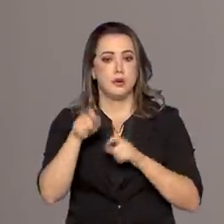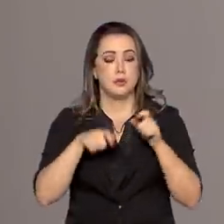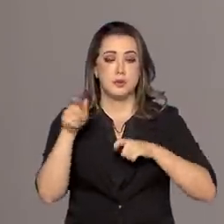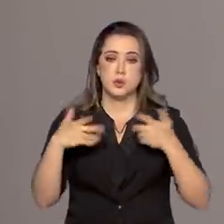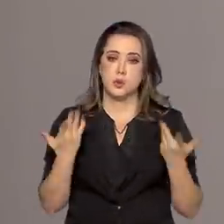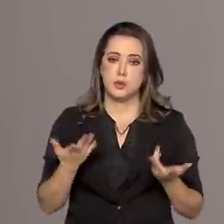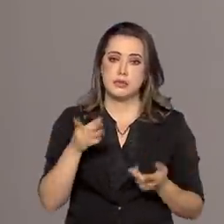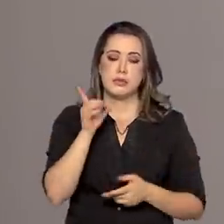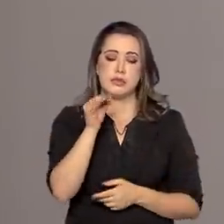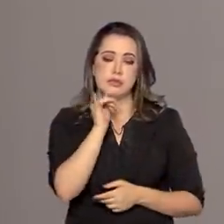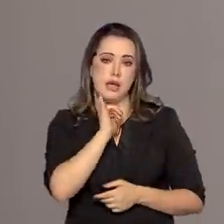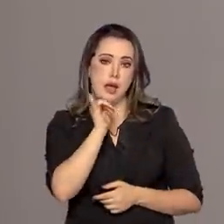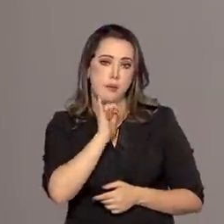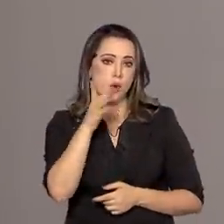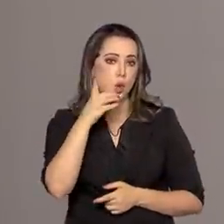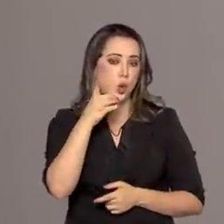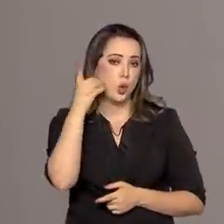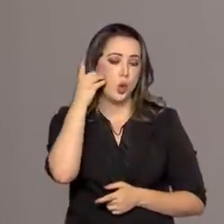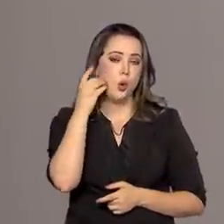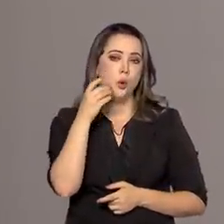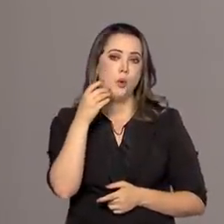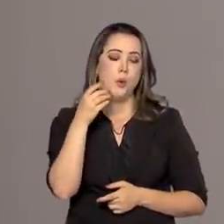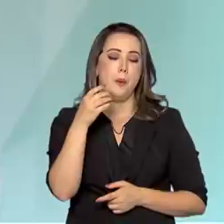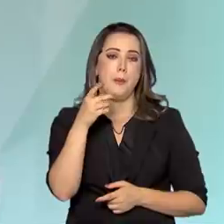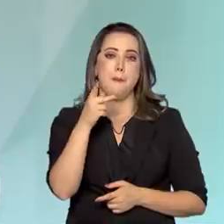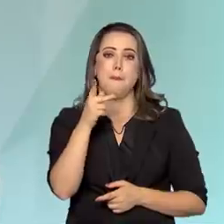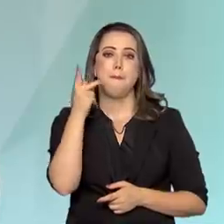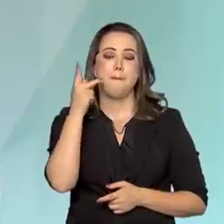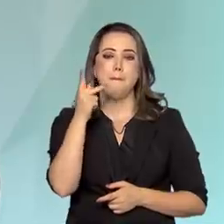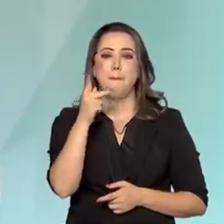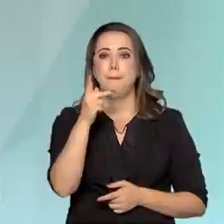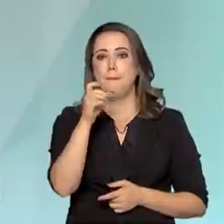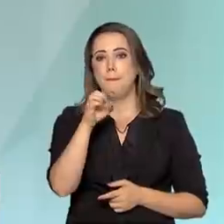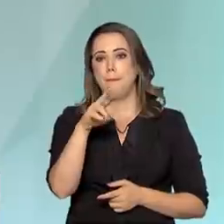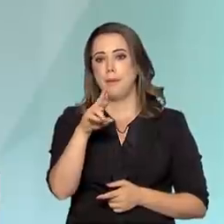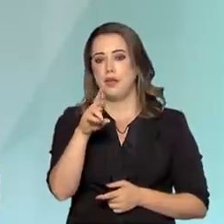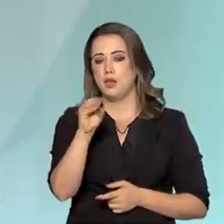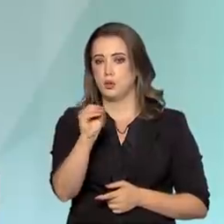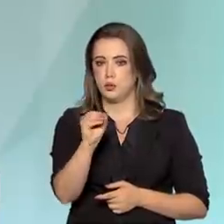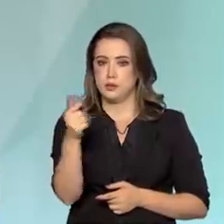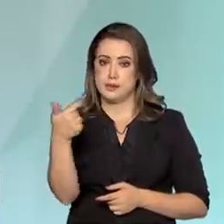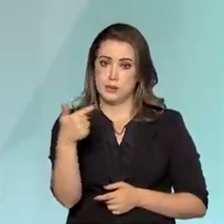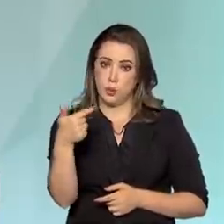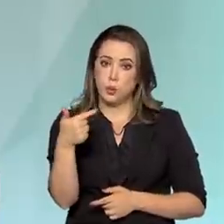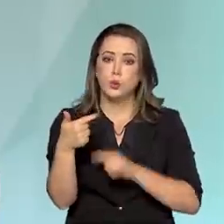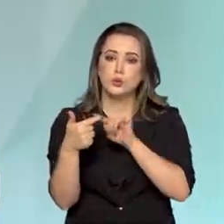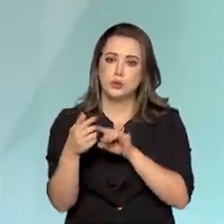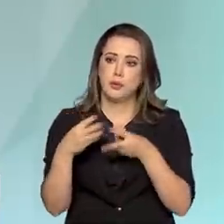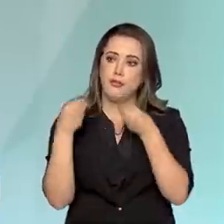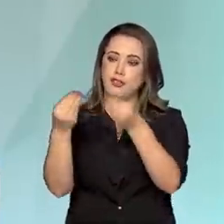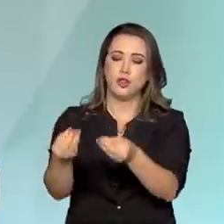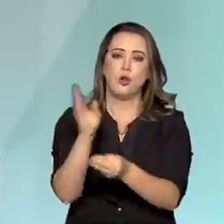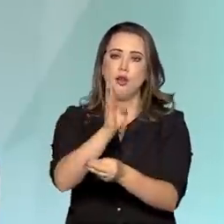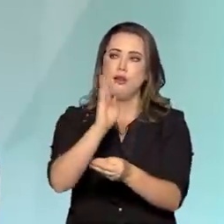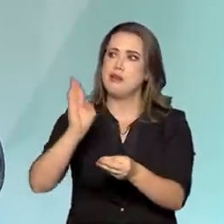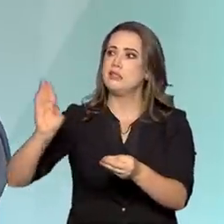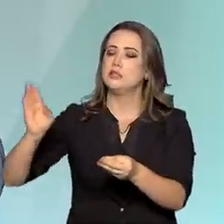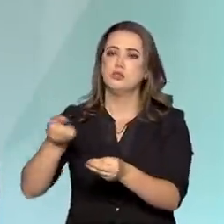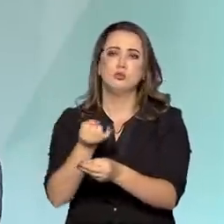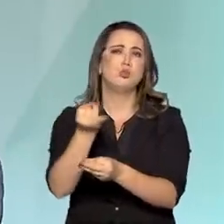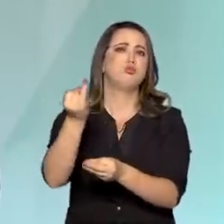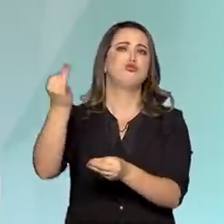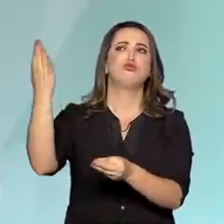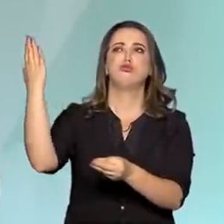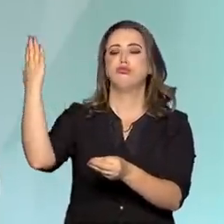E, por exemplo, Dom Pedro II deixou a maior coleção, que ele deu o nome de sua esposa, coleção Tereza Cristina. E essa coleção, nossa, contém uma